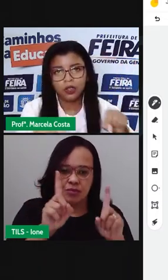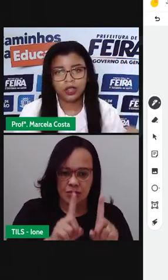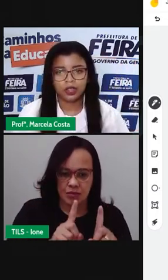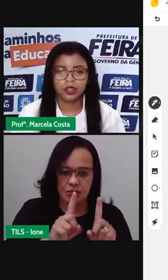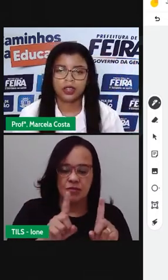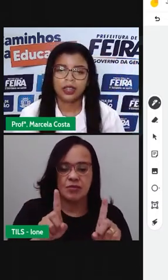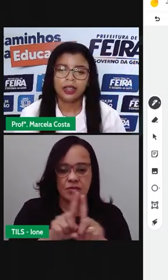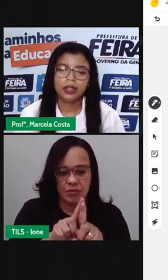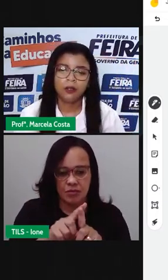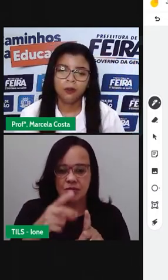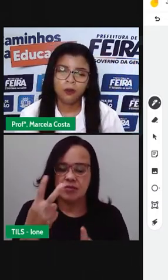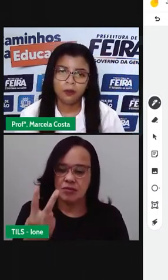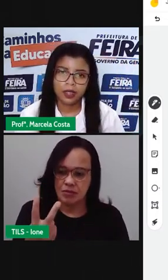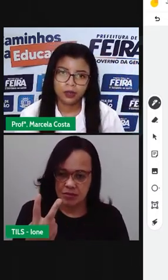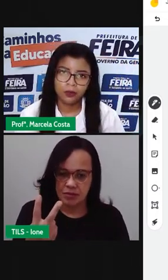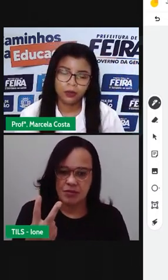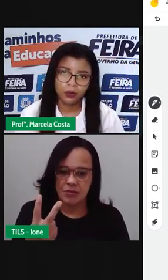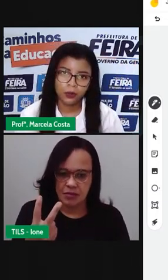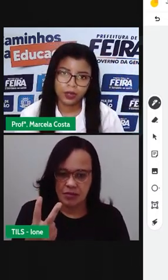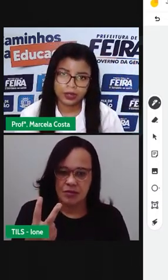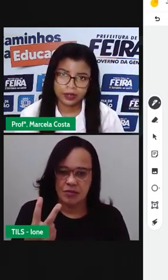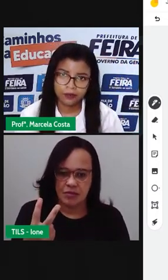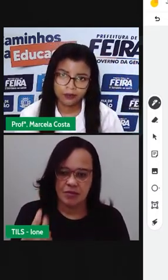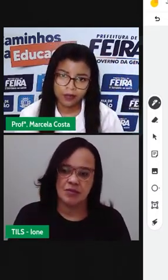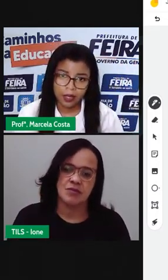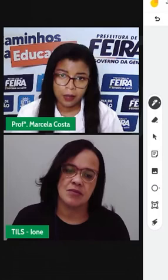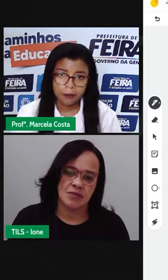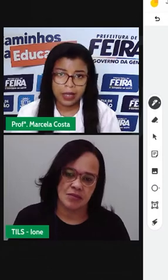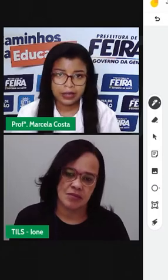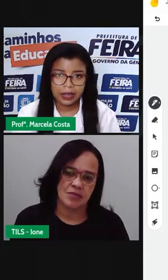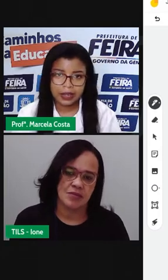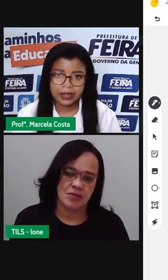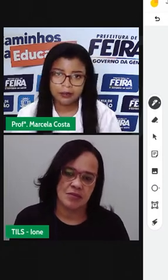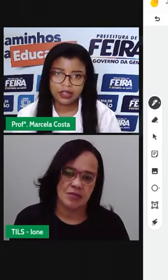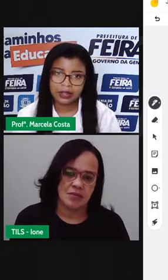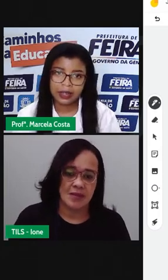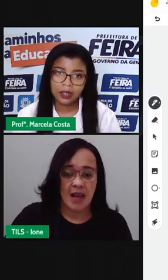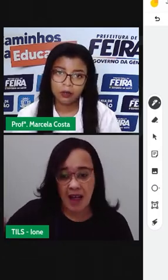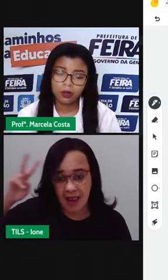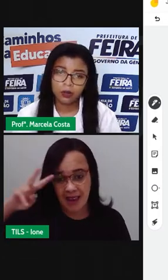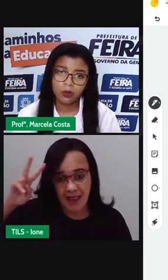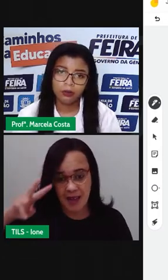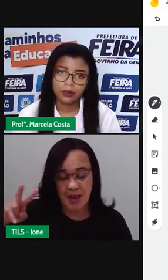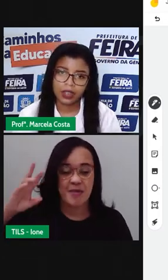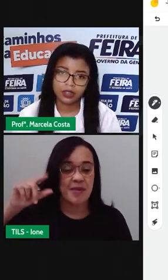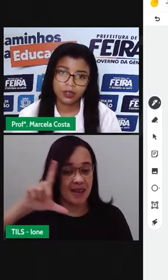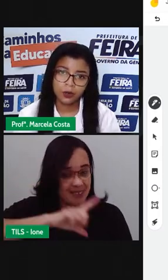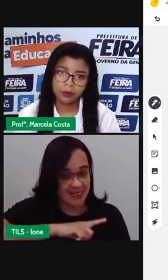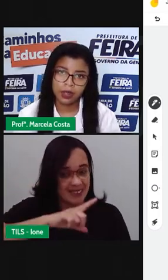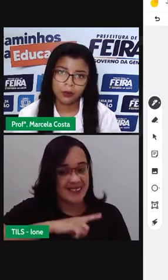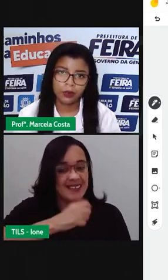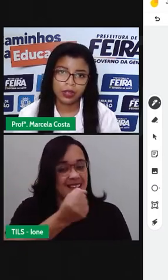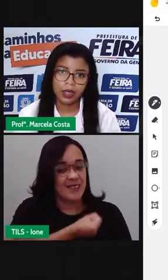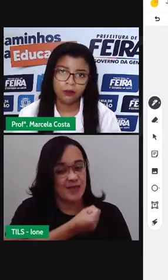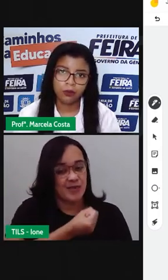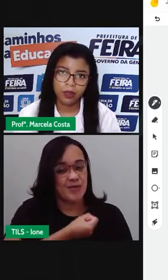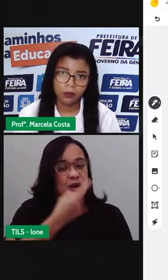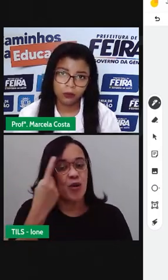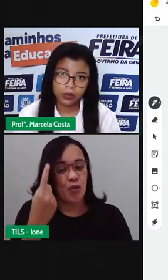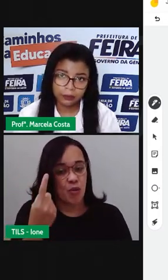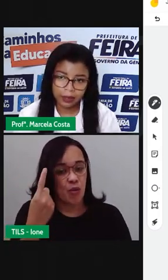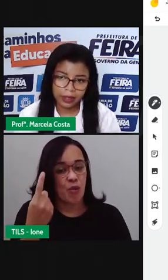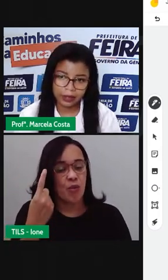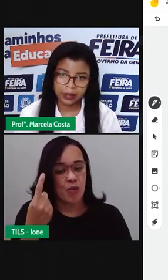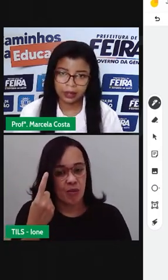2. Então, 1 mais 1, 2. Mas aqui em cima já tem outro número que a gente subiu, que é o